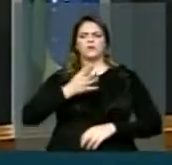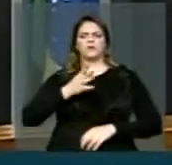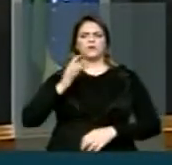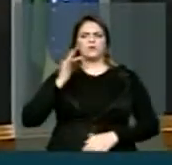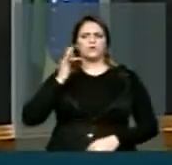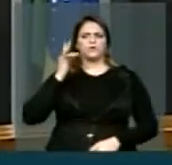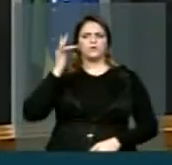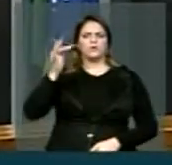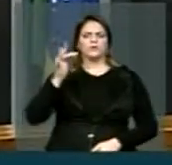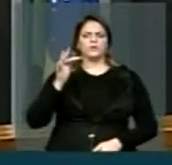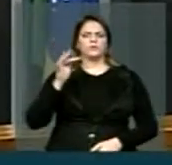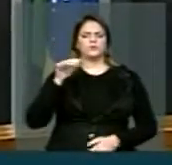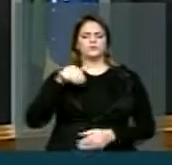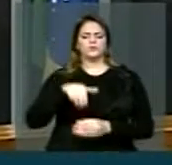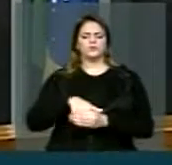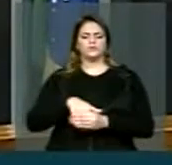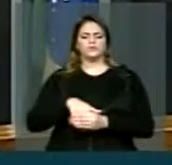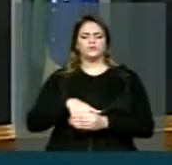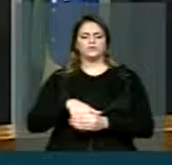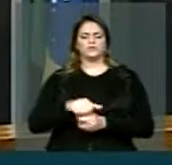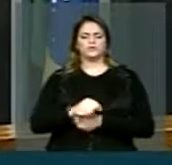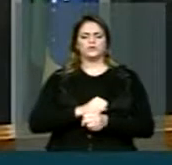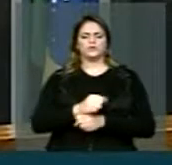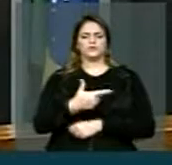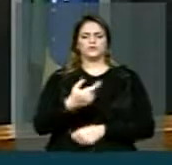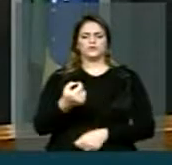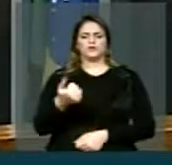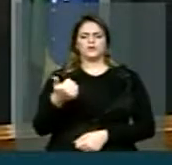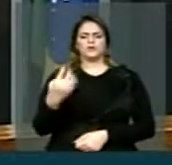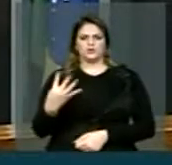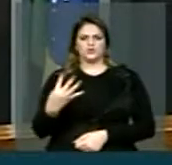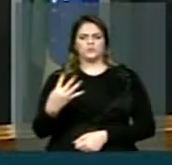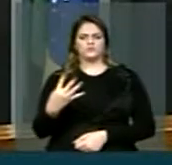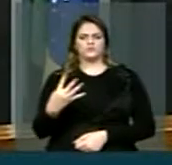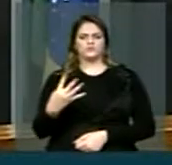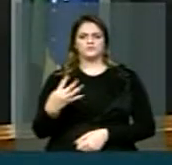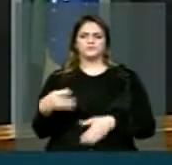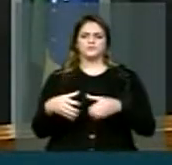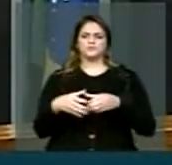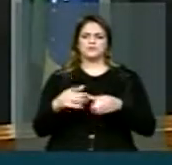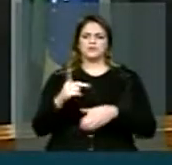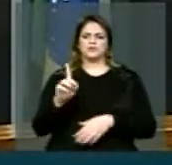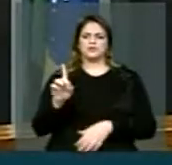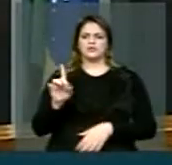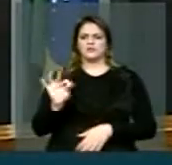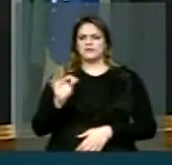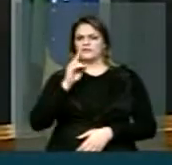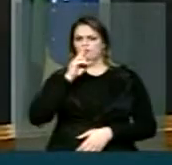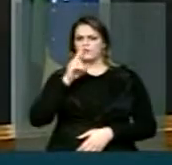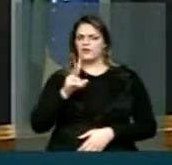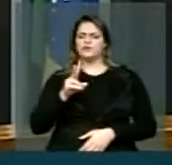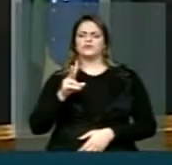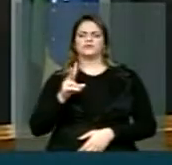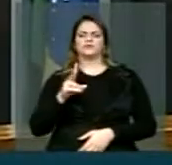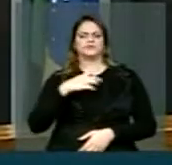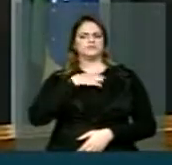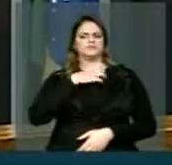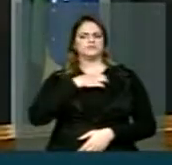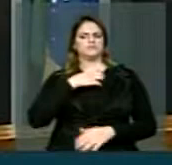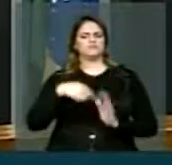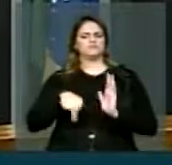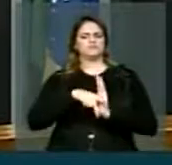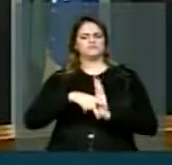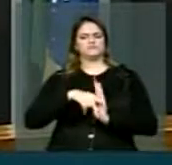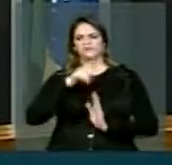eleição de 2014, como um partido forte, como um partido que tem identidade